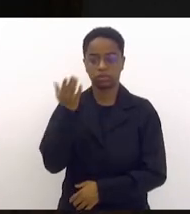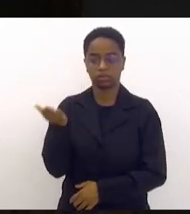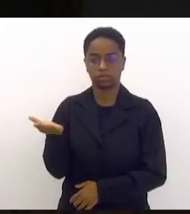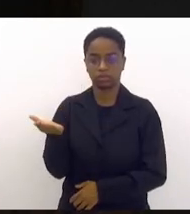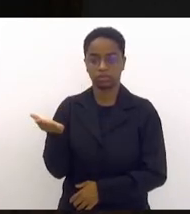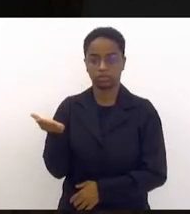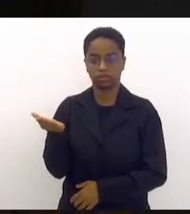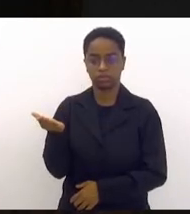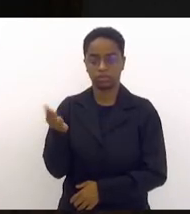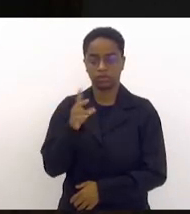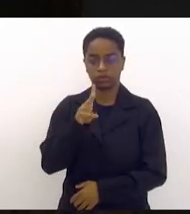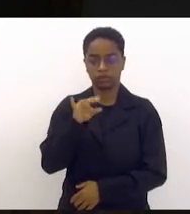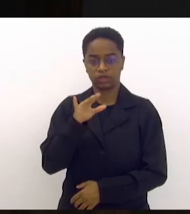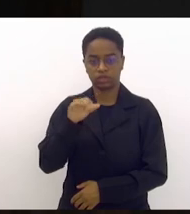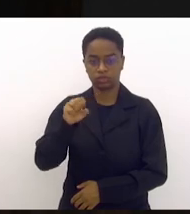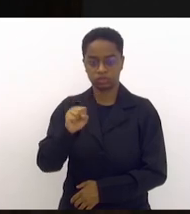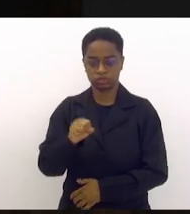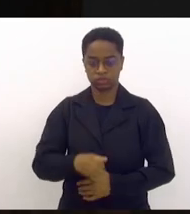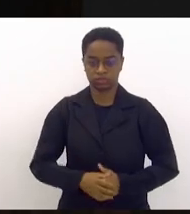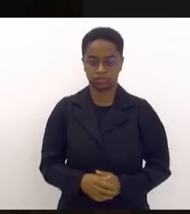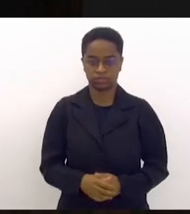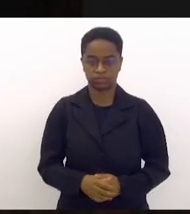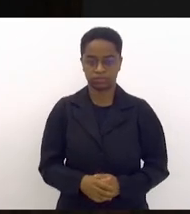deputado Vinícius Cosolino.